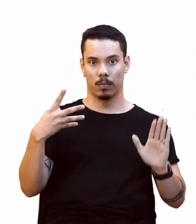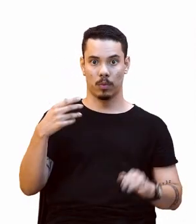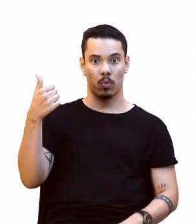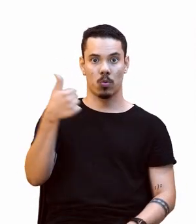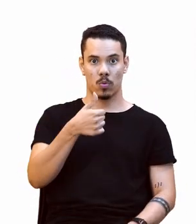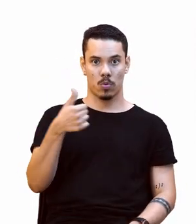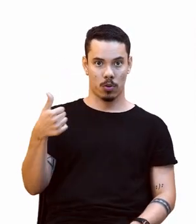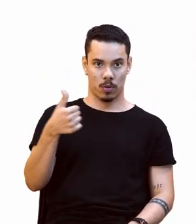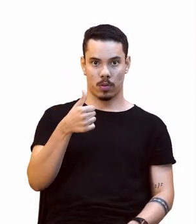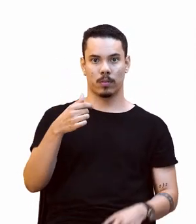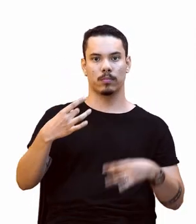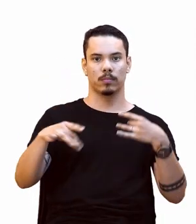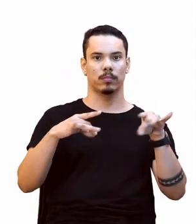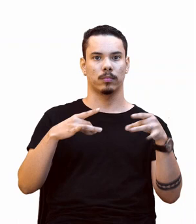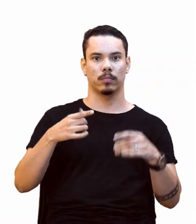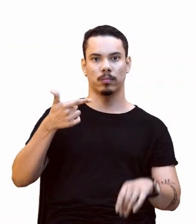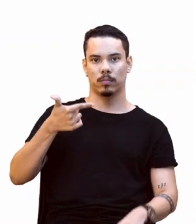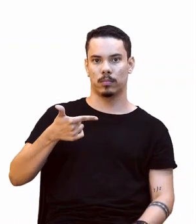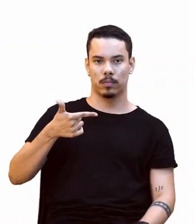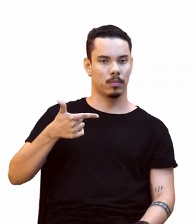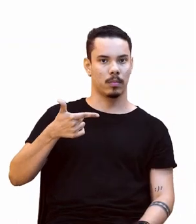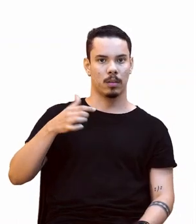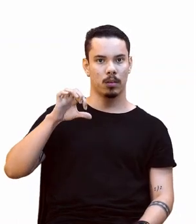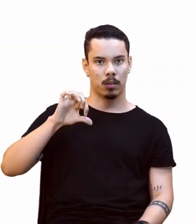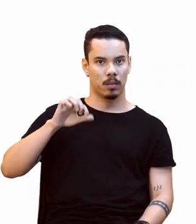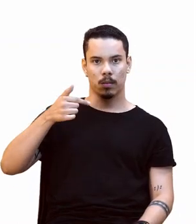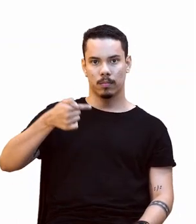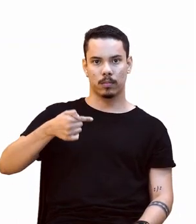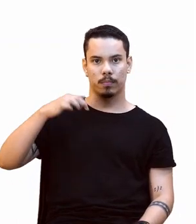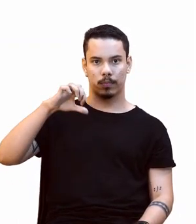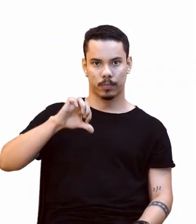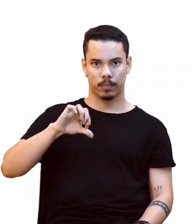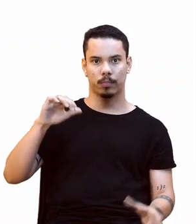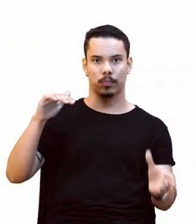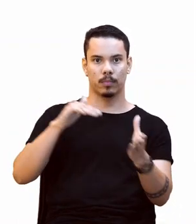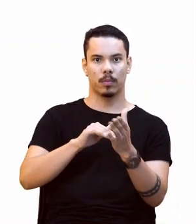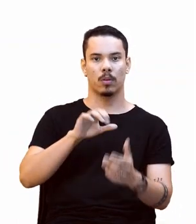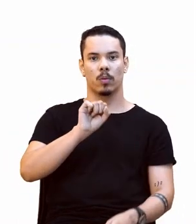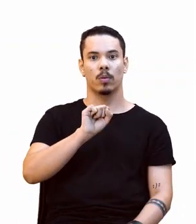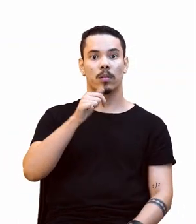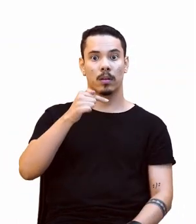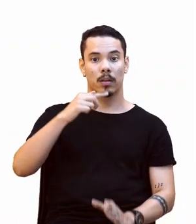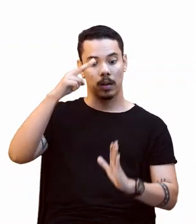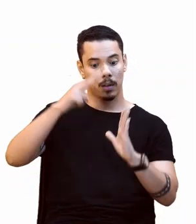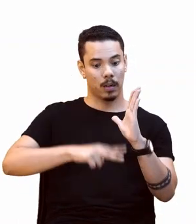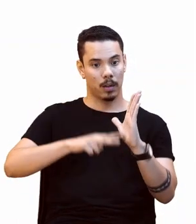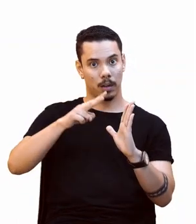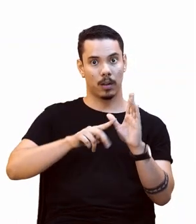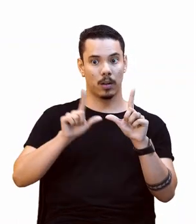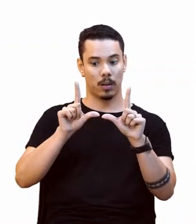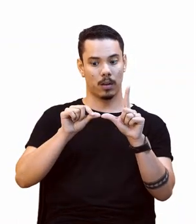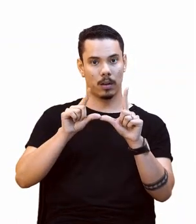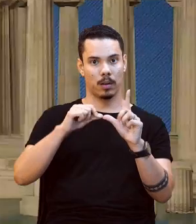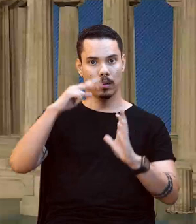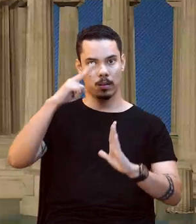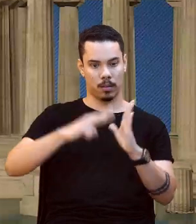nas páginas, né? Então, você acessa esse link e lê esse artigo. Bem legal, vem aqui comigo.